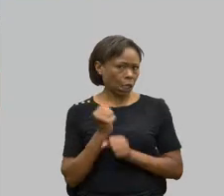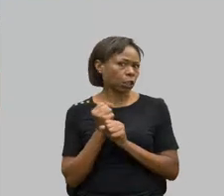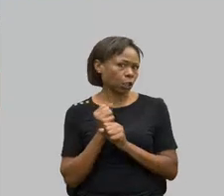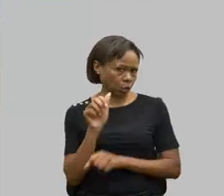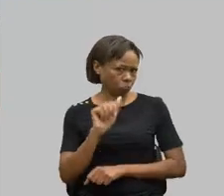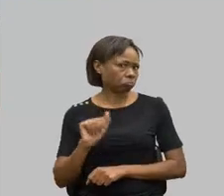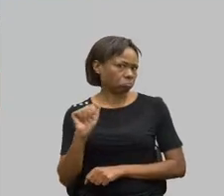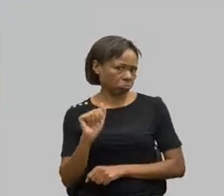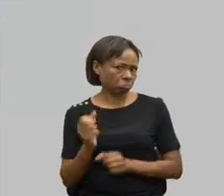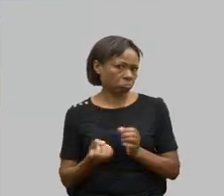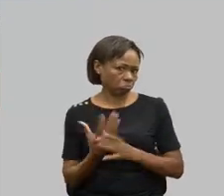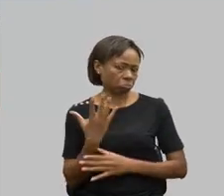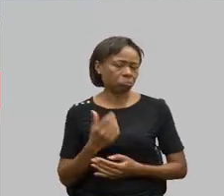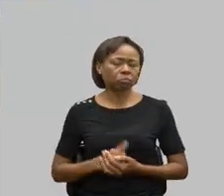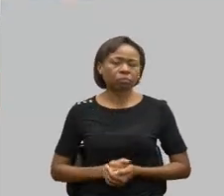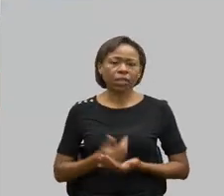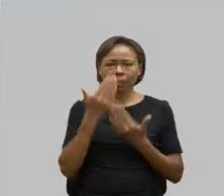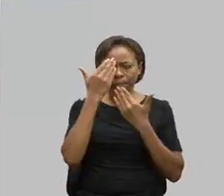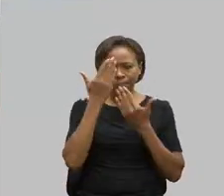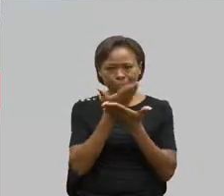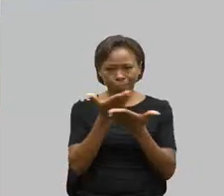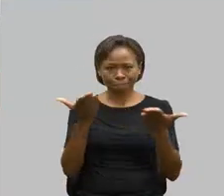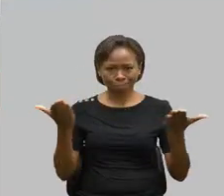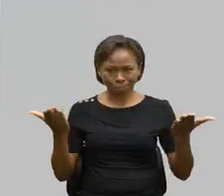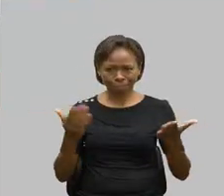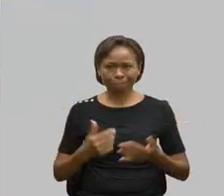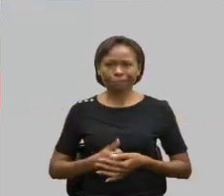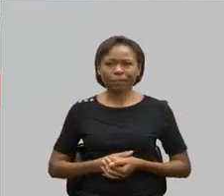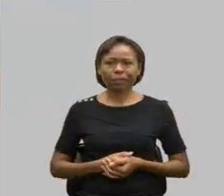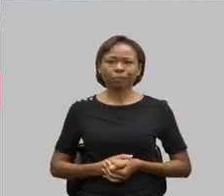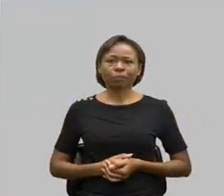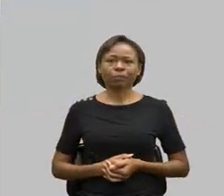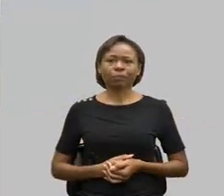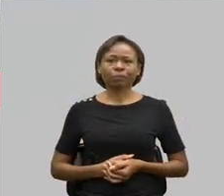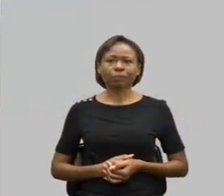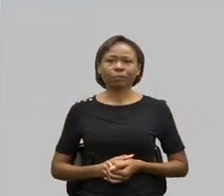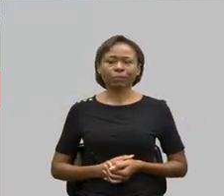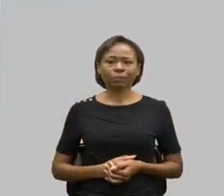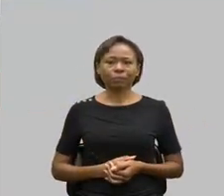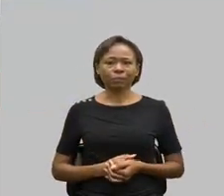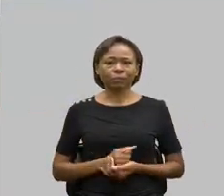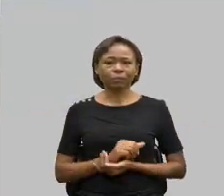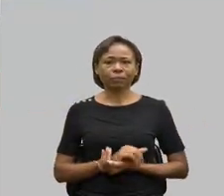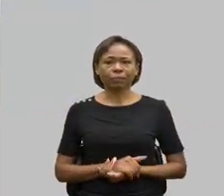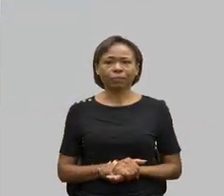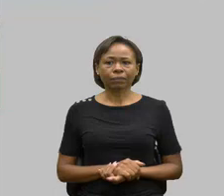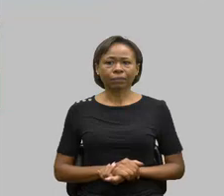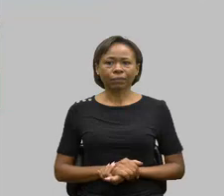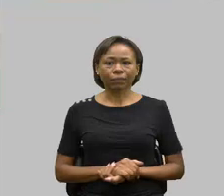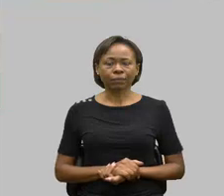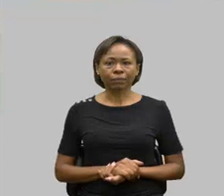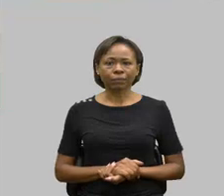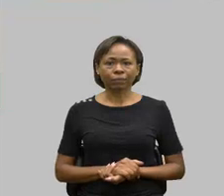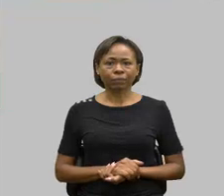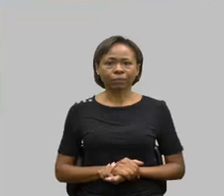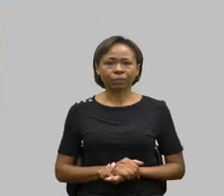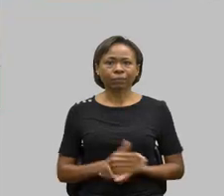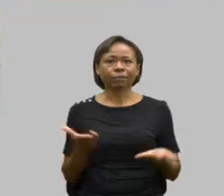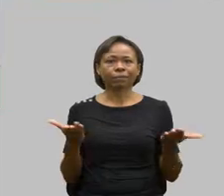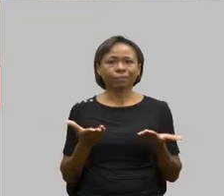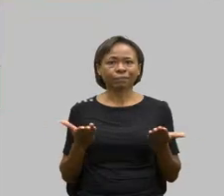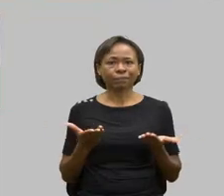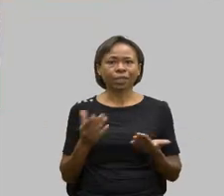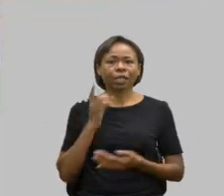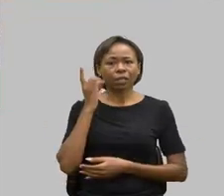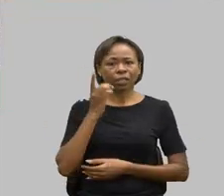todos e muito obrigado a todos. Está aqui? Passa a palavra ao nosso digníssimo